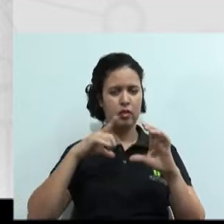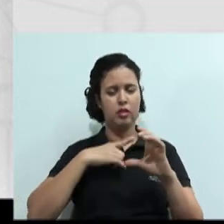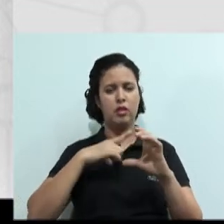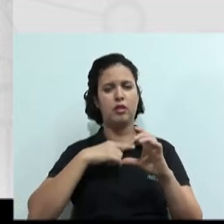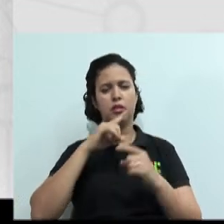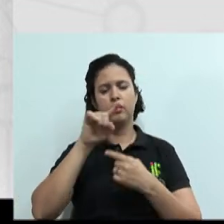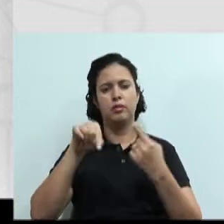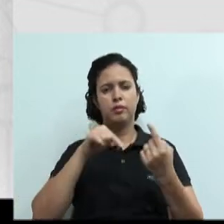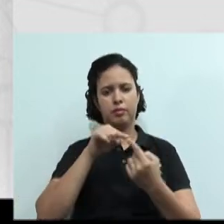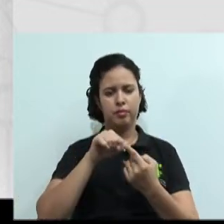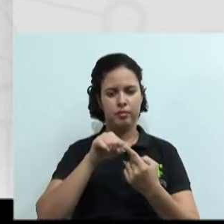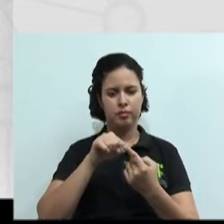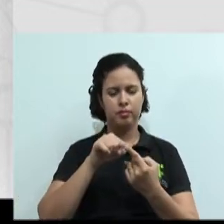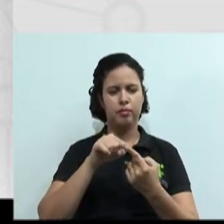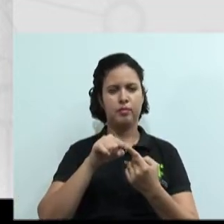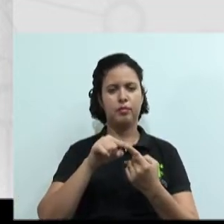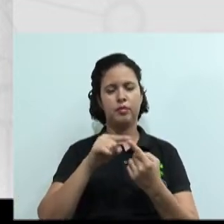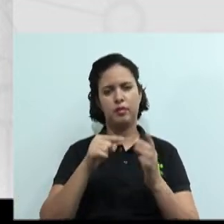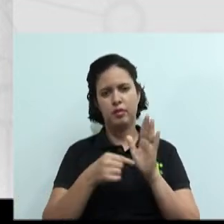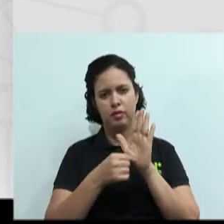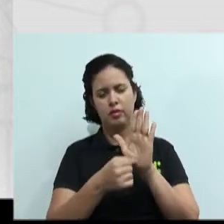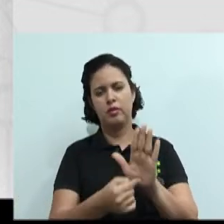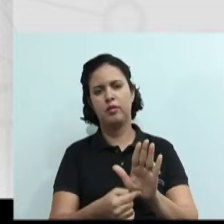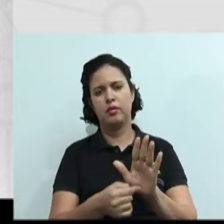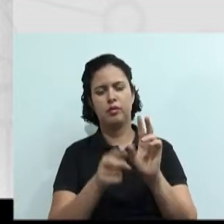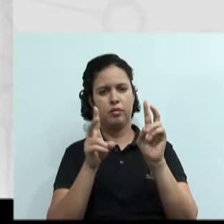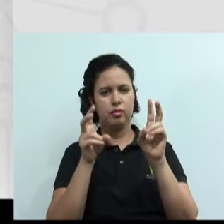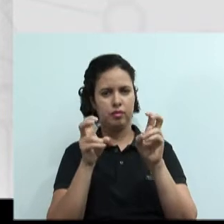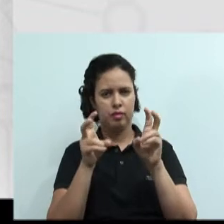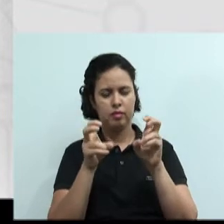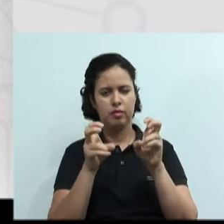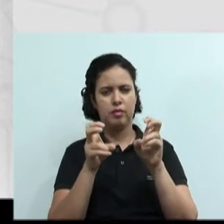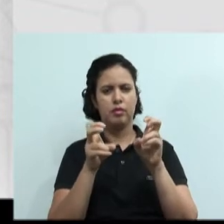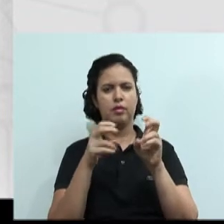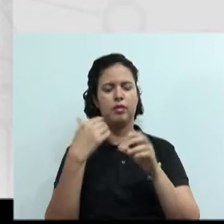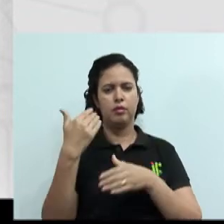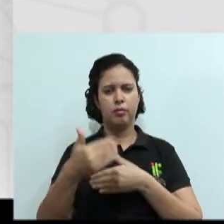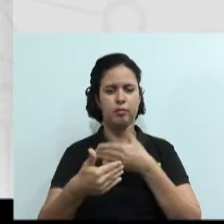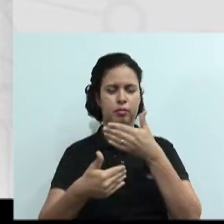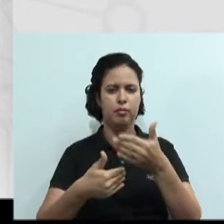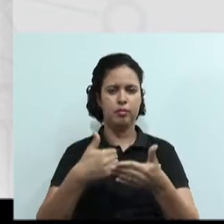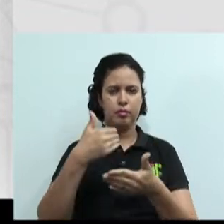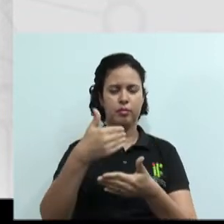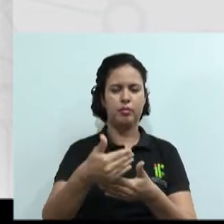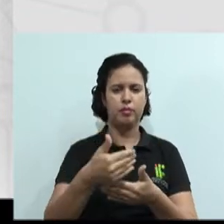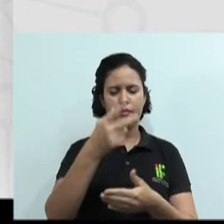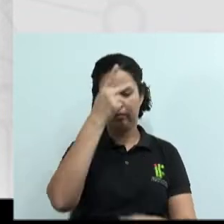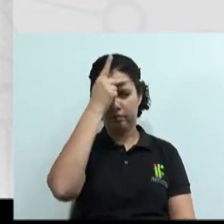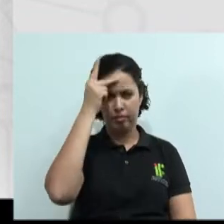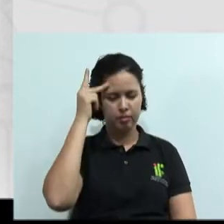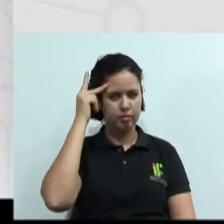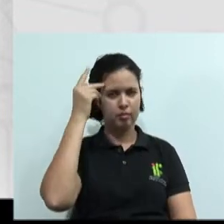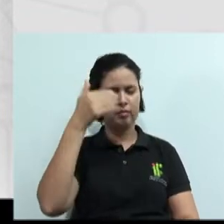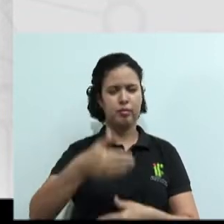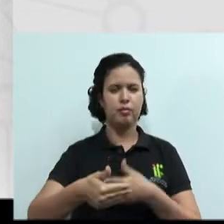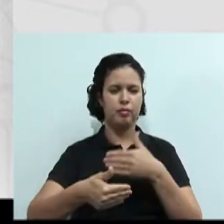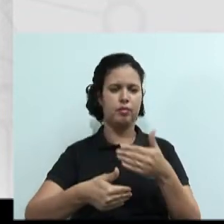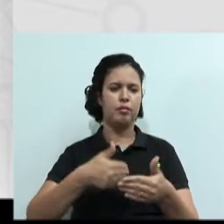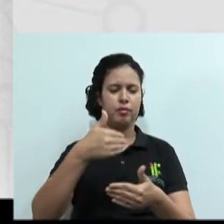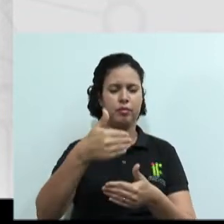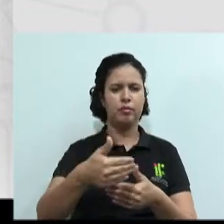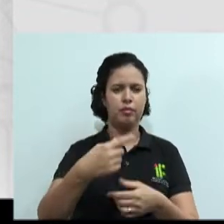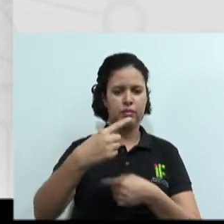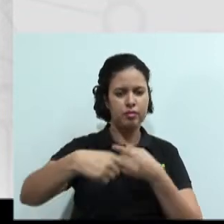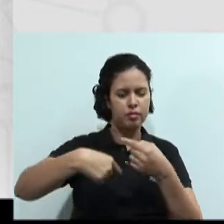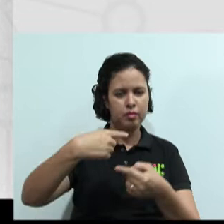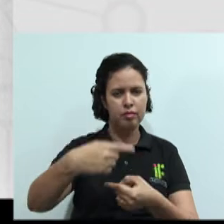informação sobre determinado assunto. E ela vai ser transmitida de pessoa a pessoa. E ela é base de